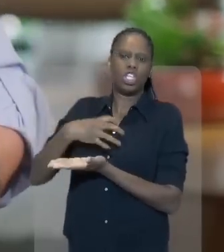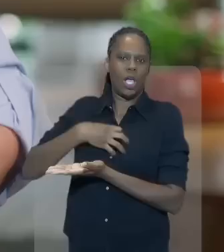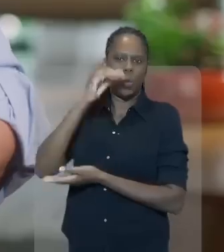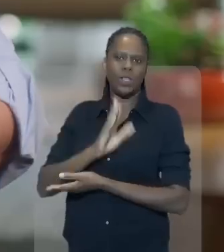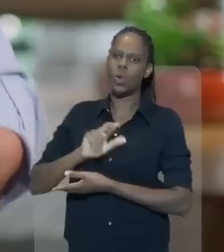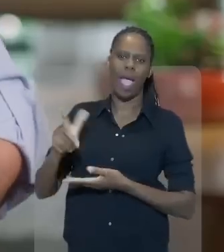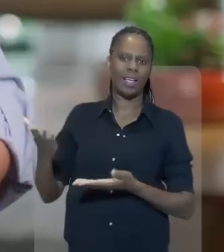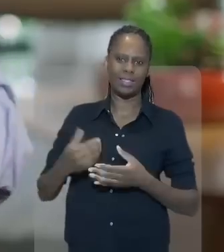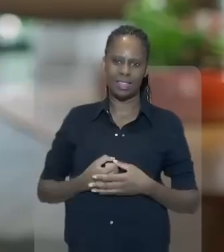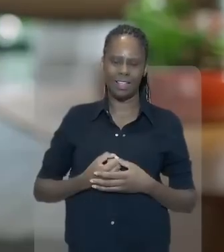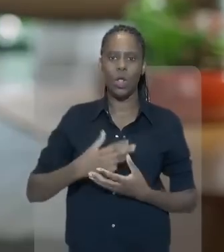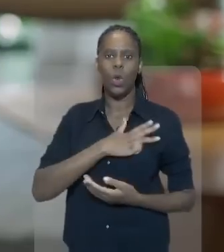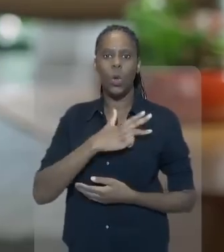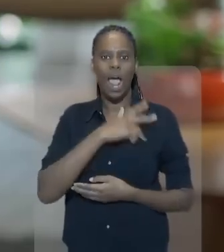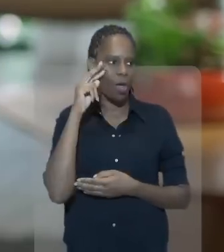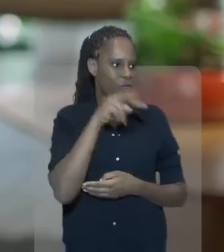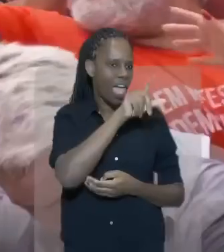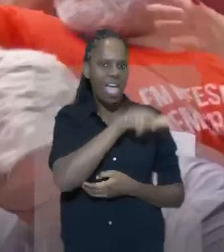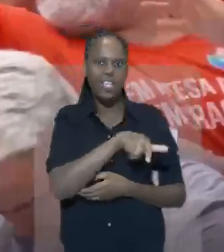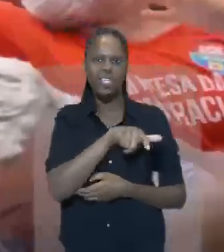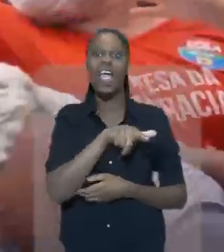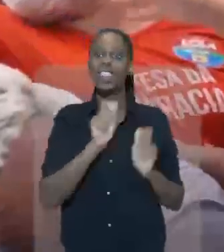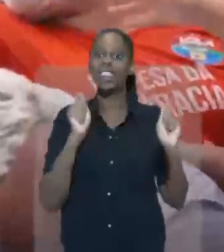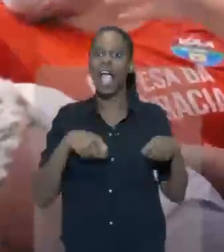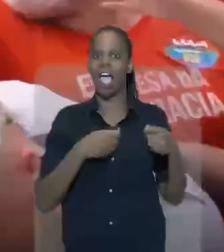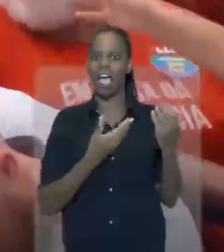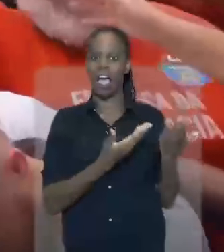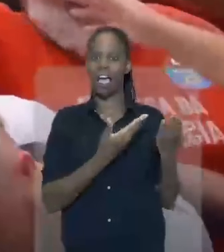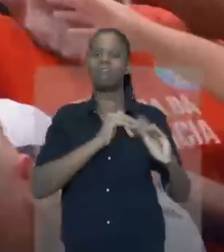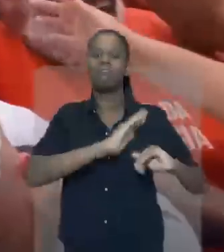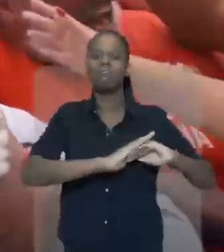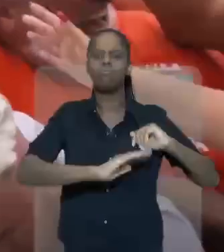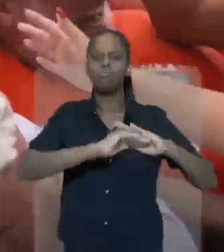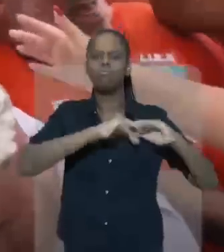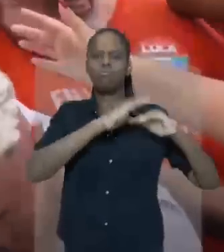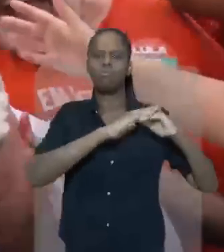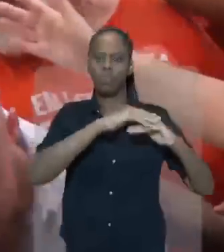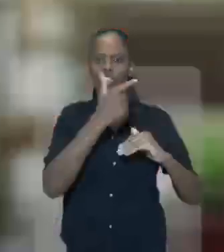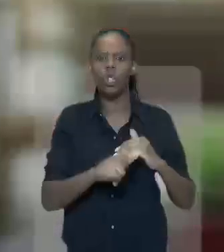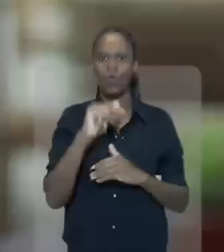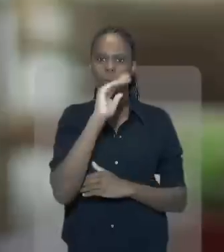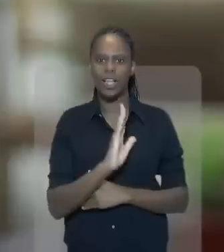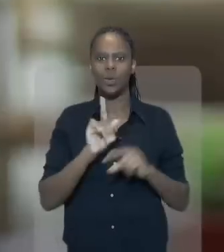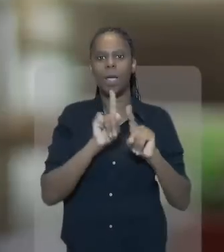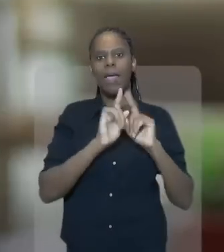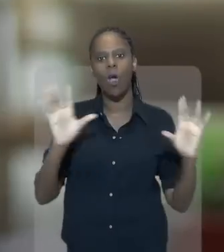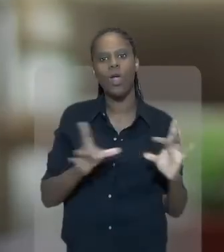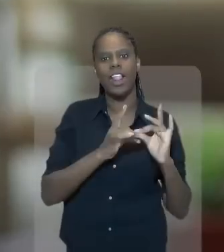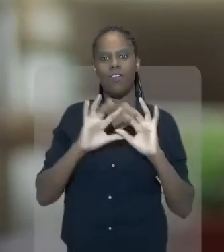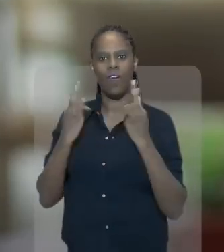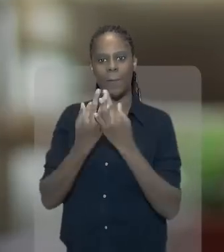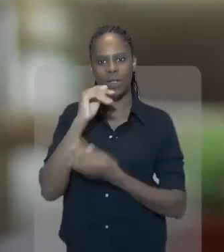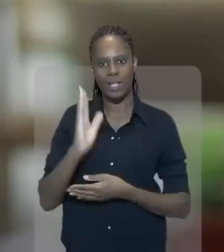rancor, raiva. Essa não é a alma do povo brasileiro. Eu vejo em Lula uma pessoa que tem a